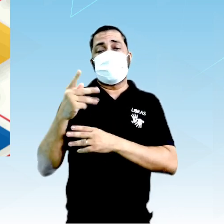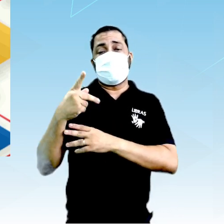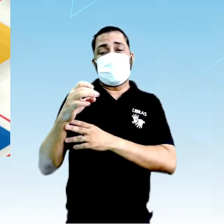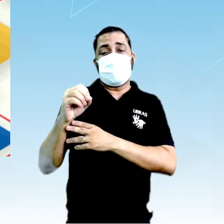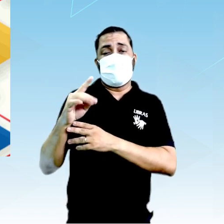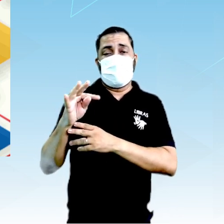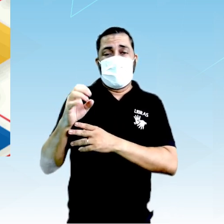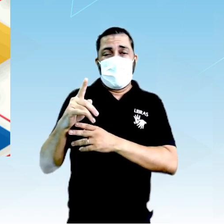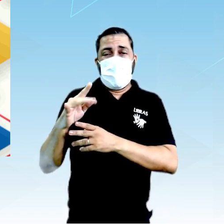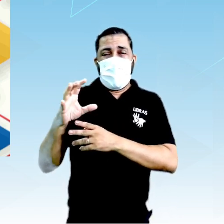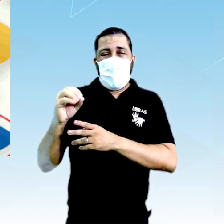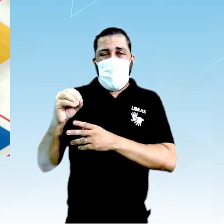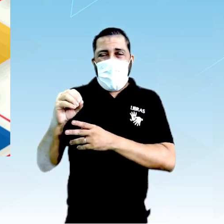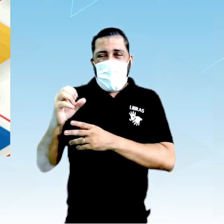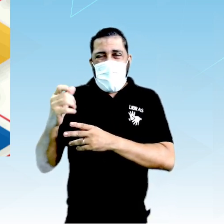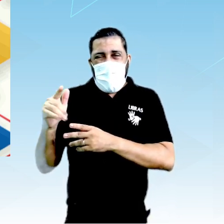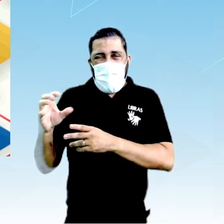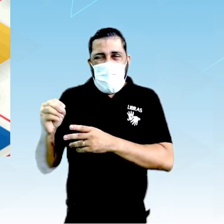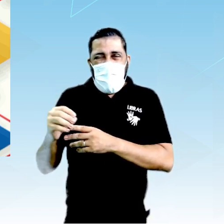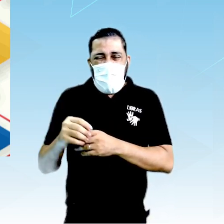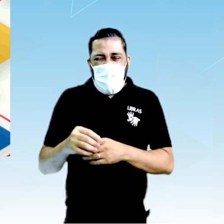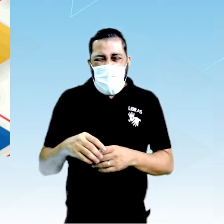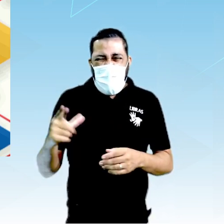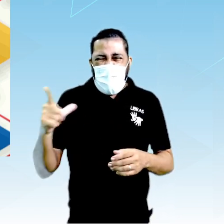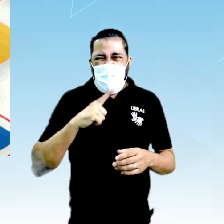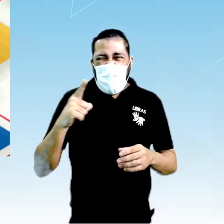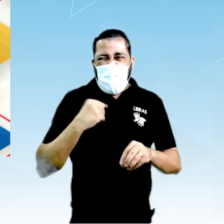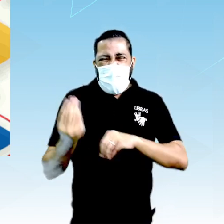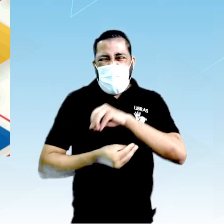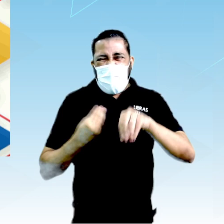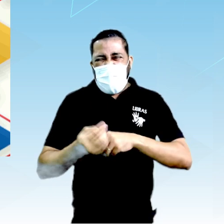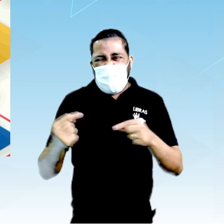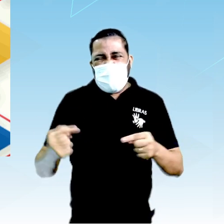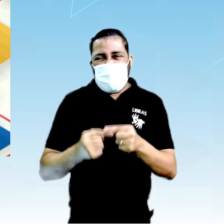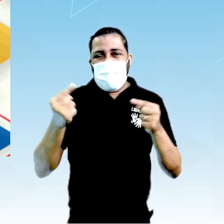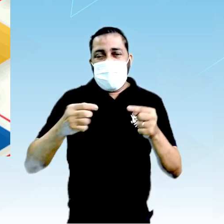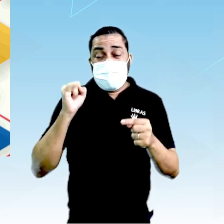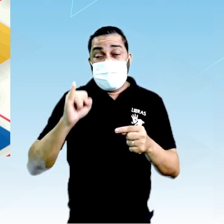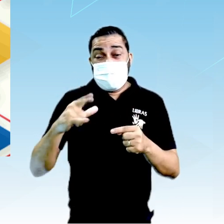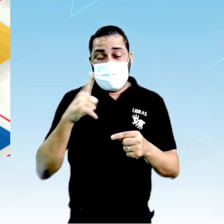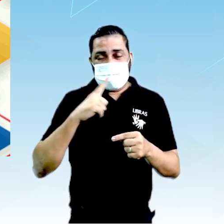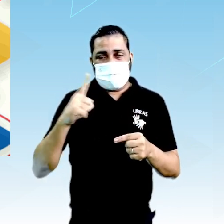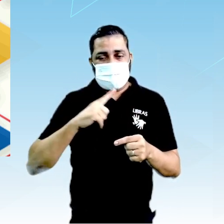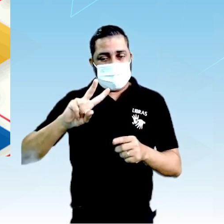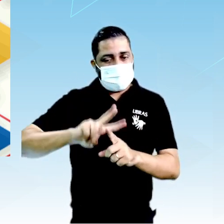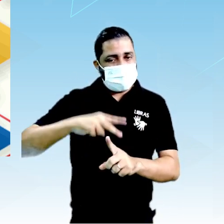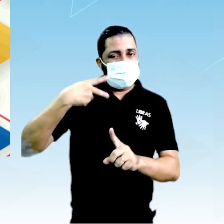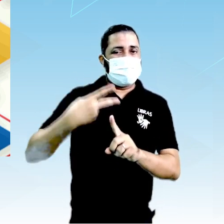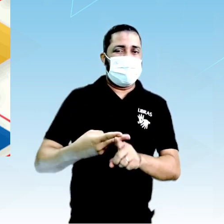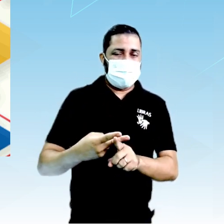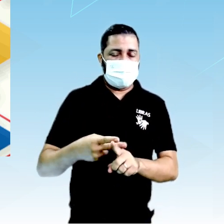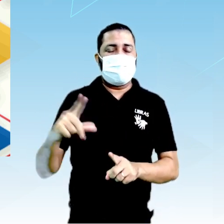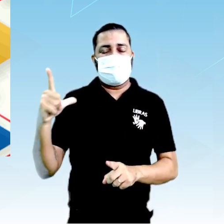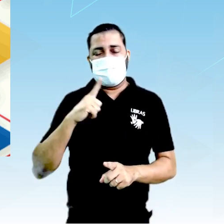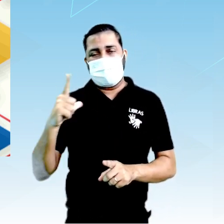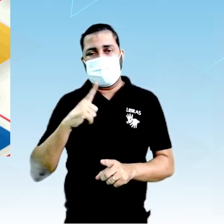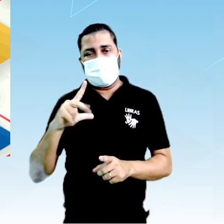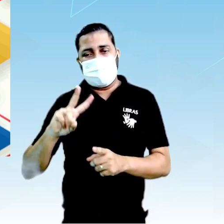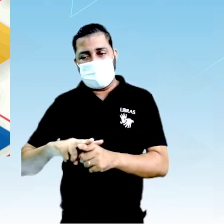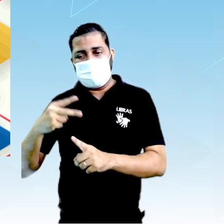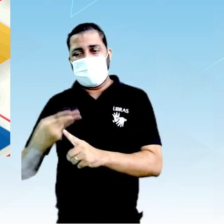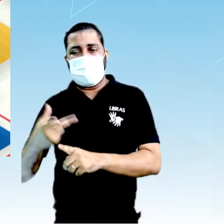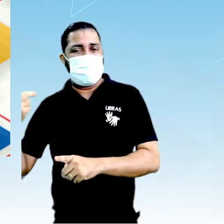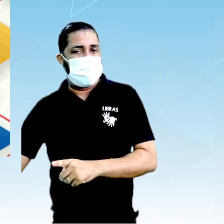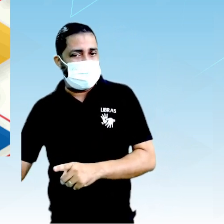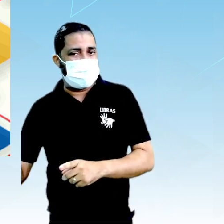Existe uma proporção fixa com que os reagentes se combinam. Se eu duplico a quantidade de um reagente, tenho que duplicar do